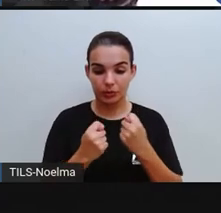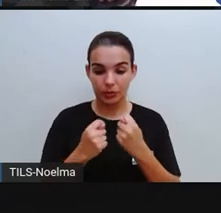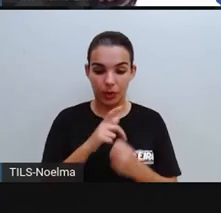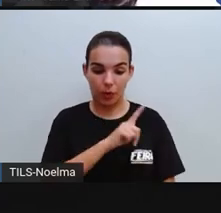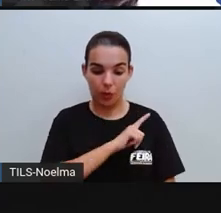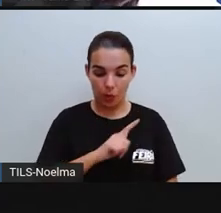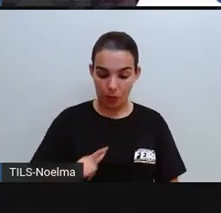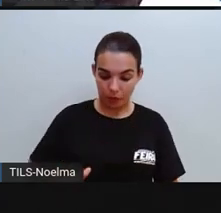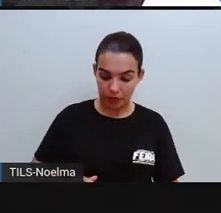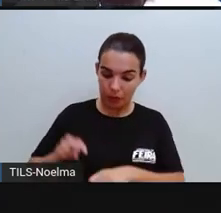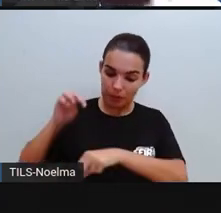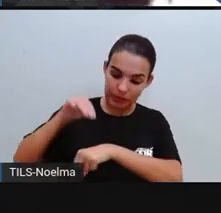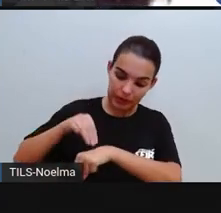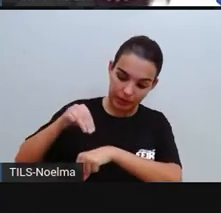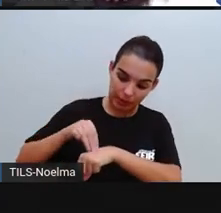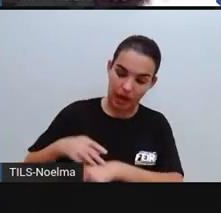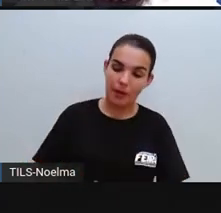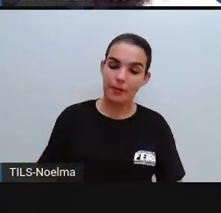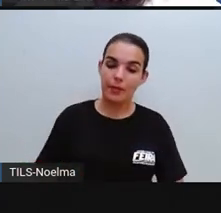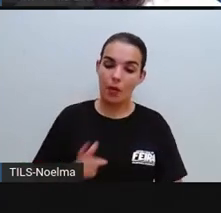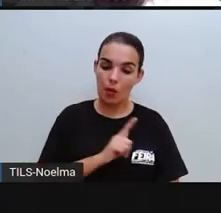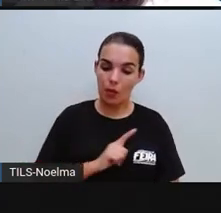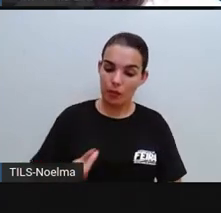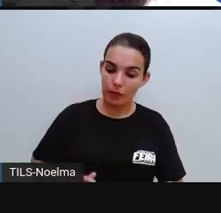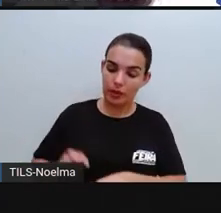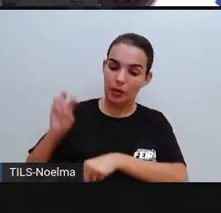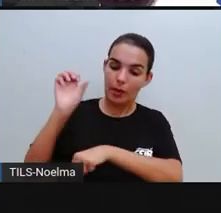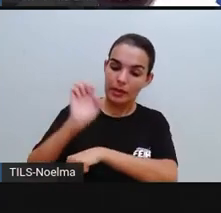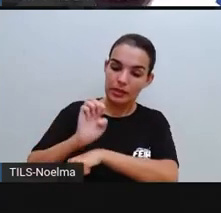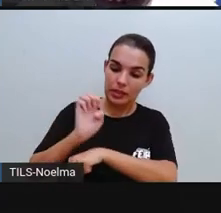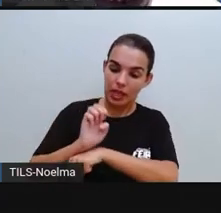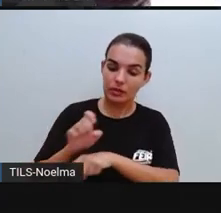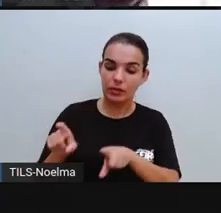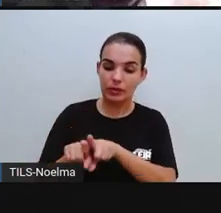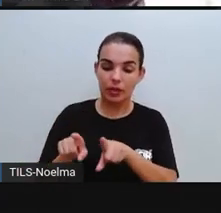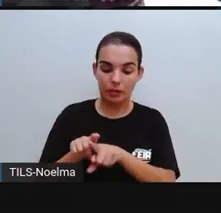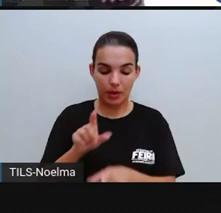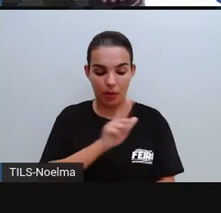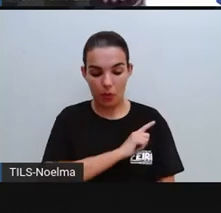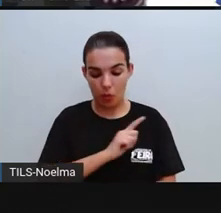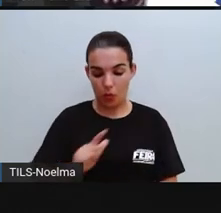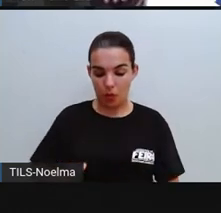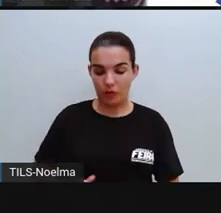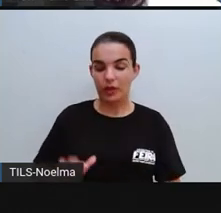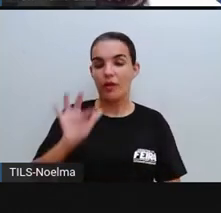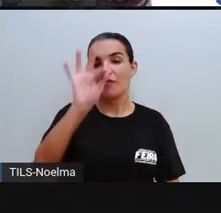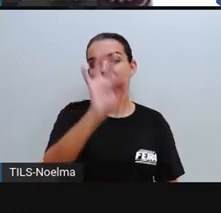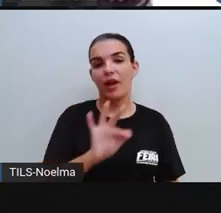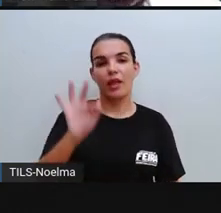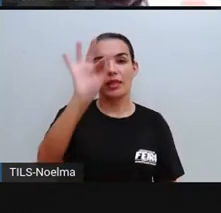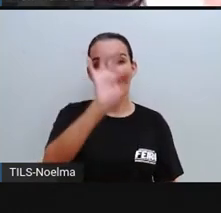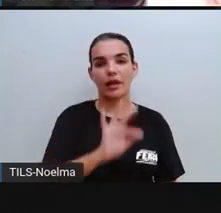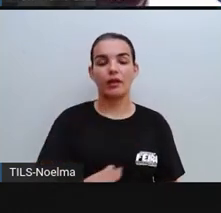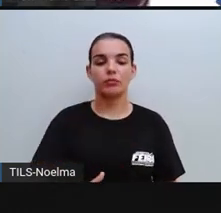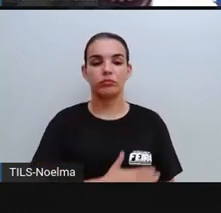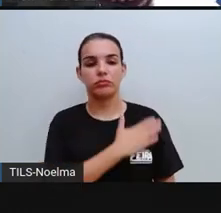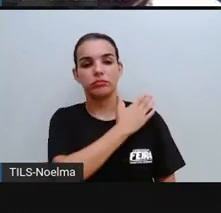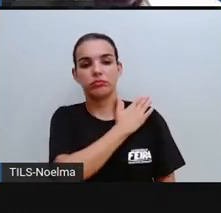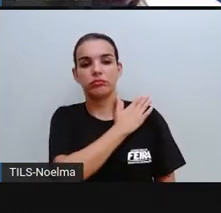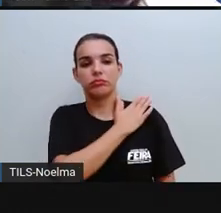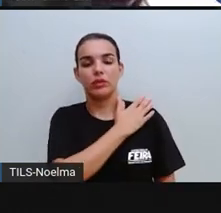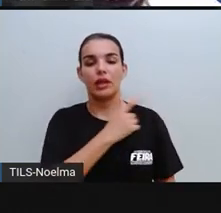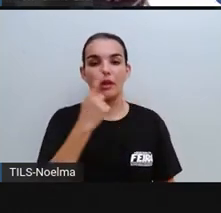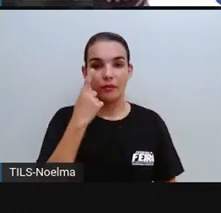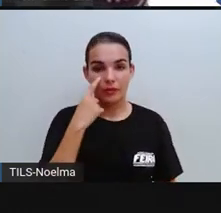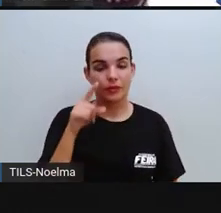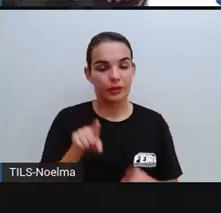município, pelo Estado ou também pela União, que são os espaços federais, né? A gente viu aí